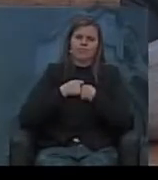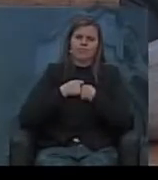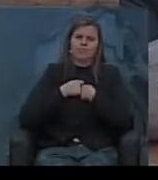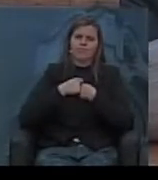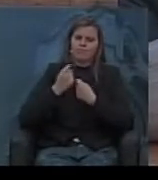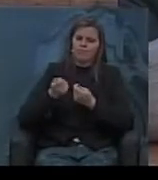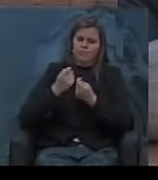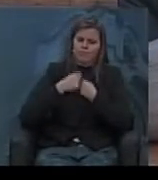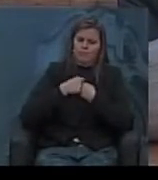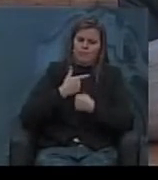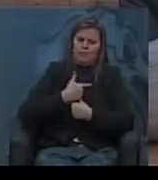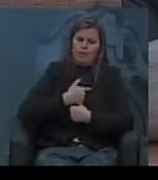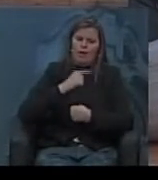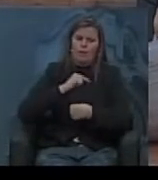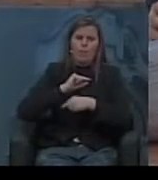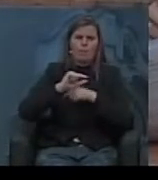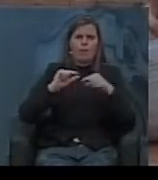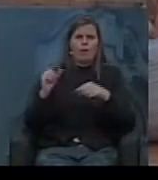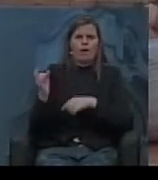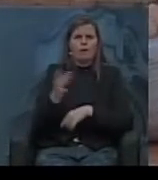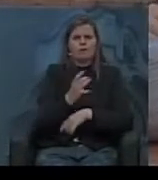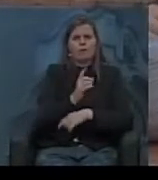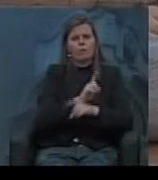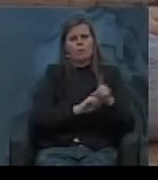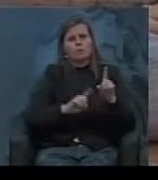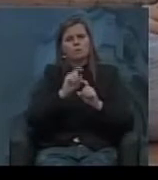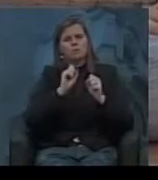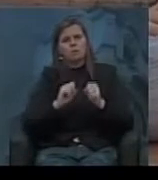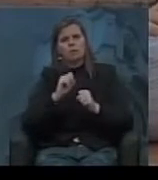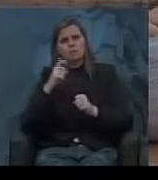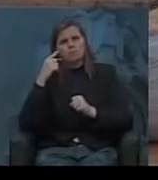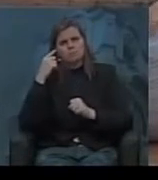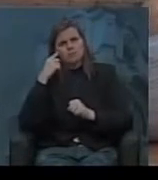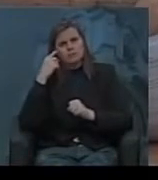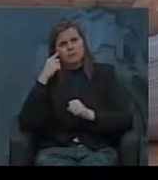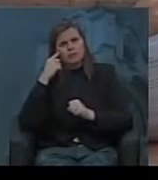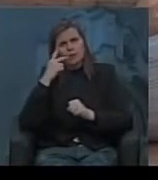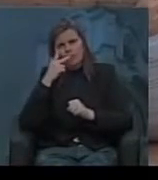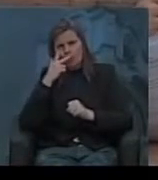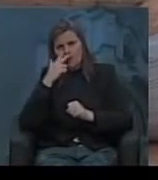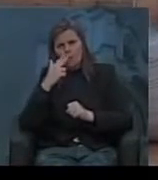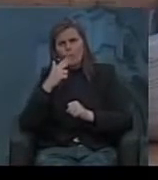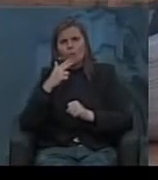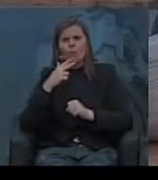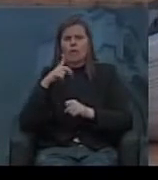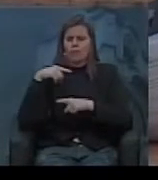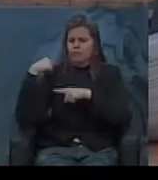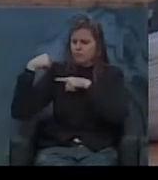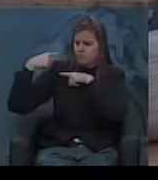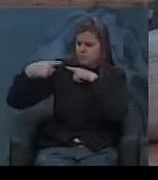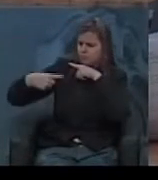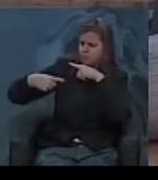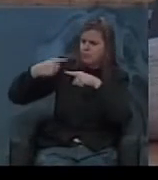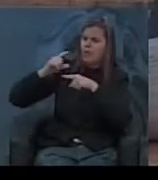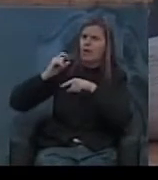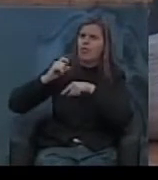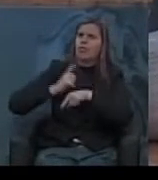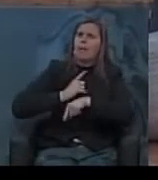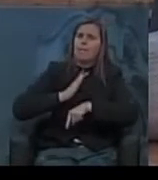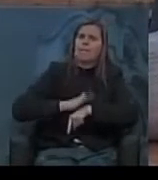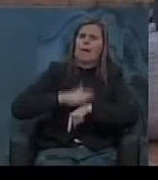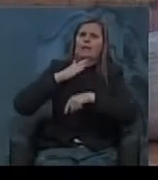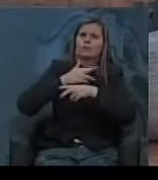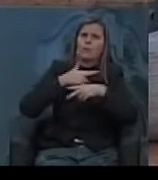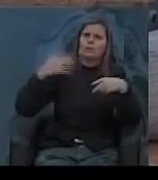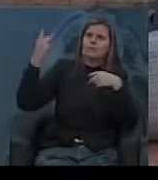é um pouco de cada um uns podem se achar como herdeiros de maior parte do legado outros